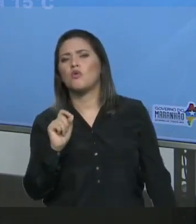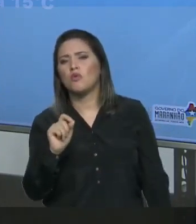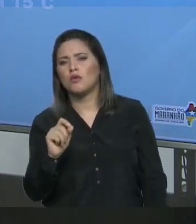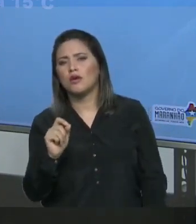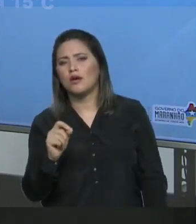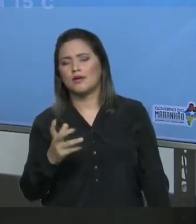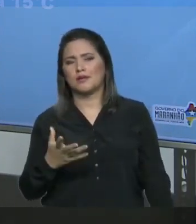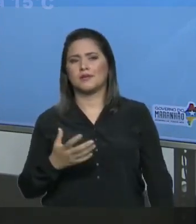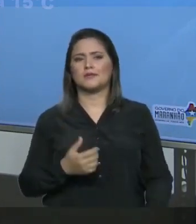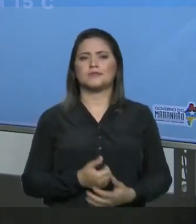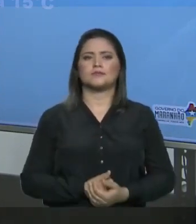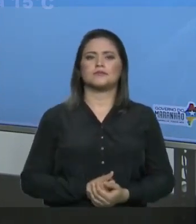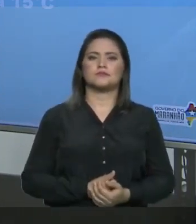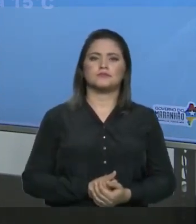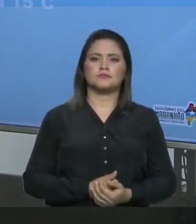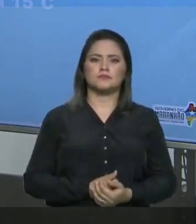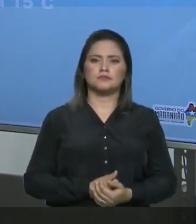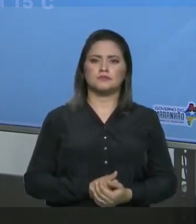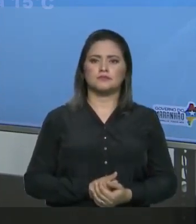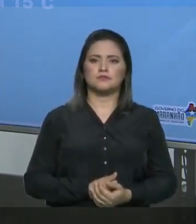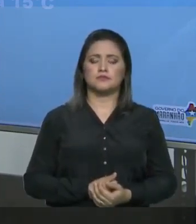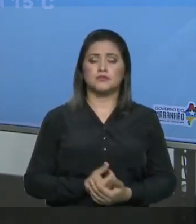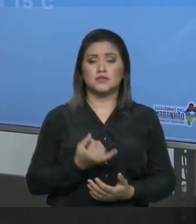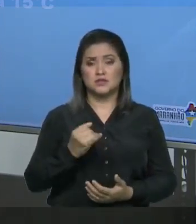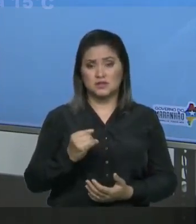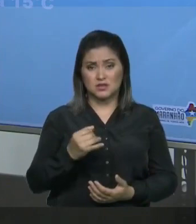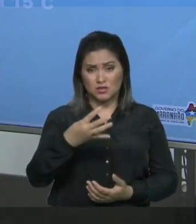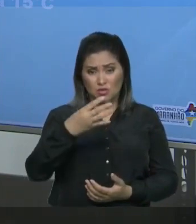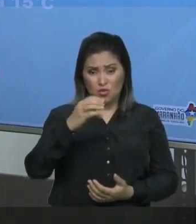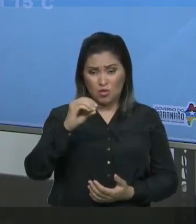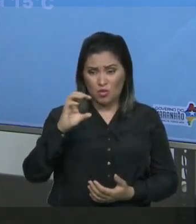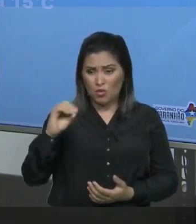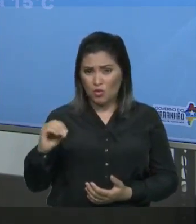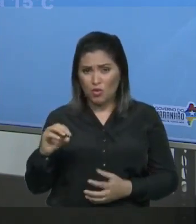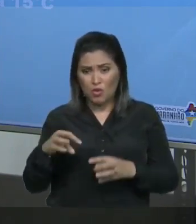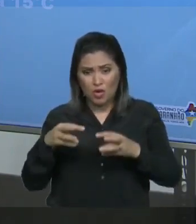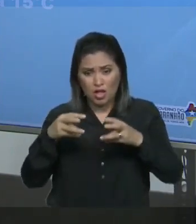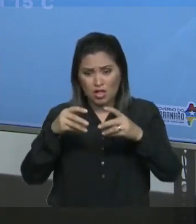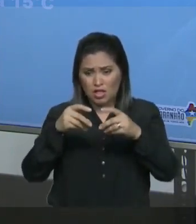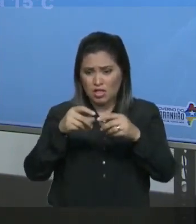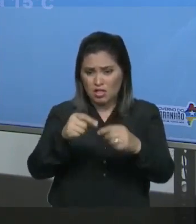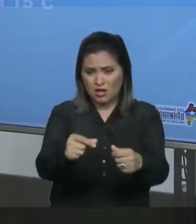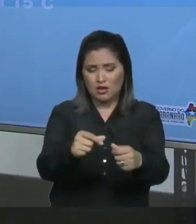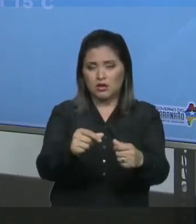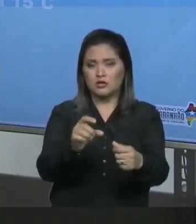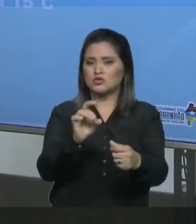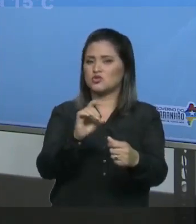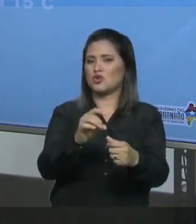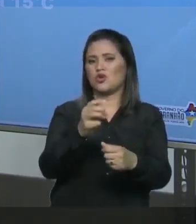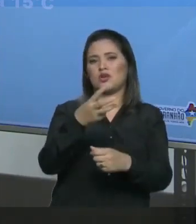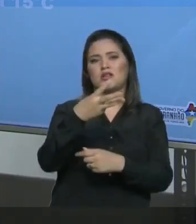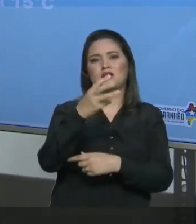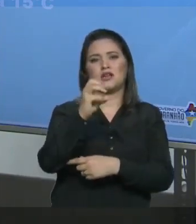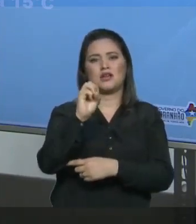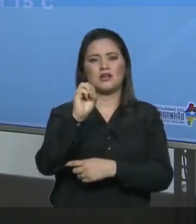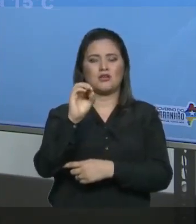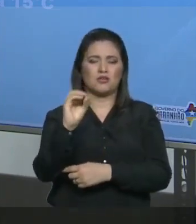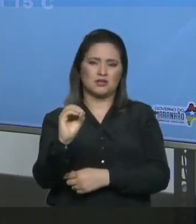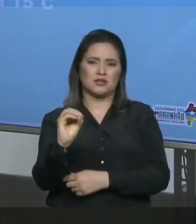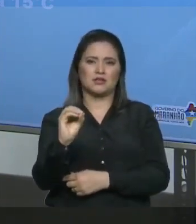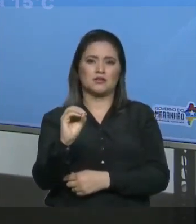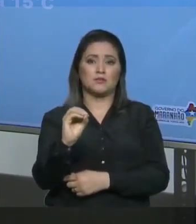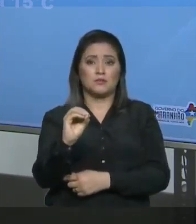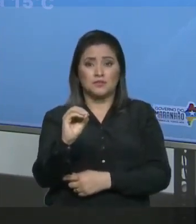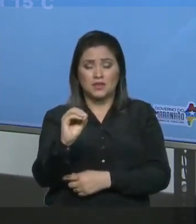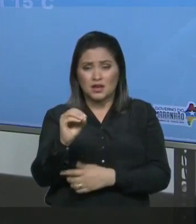380 Se eu colocar 400 gramas O vai acontecer? Eu vou dissolver Somente os 380 E o